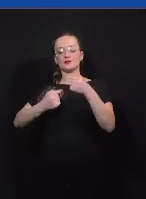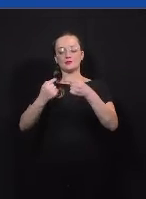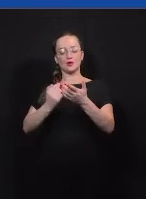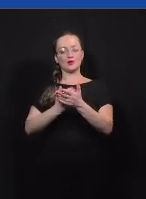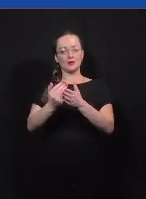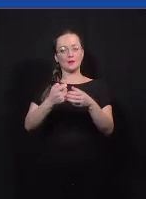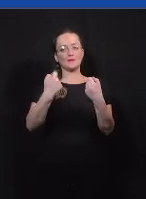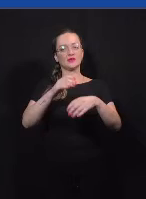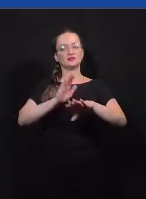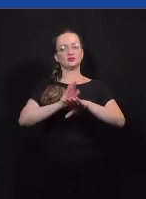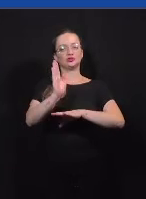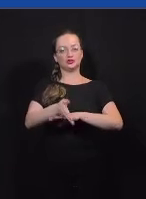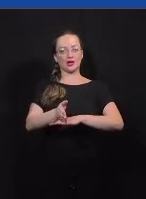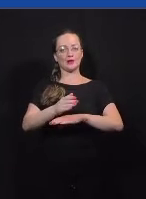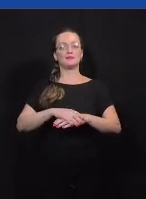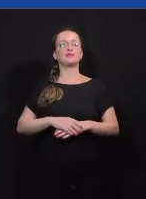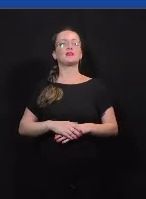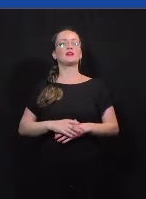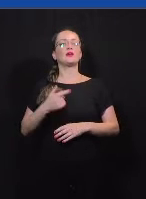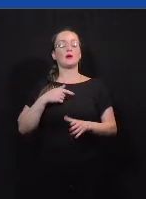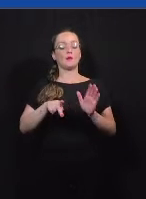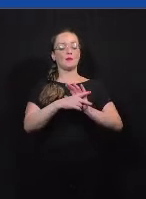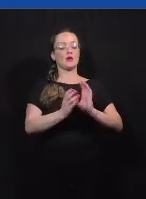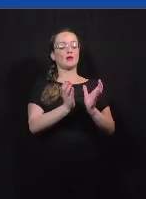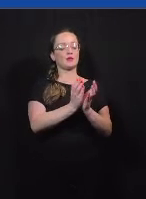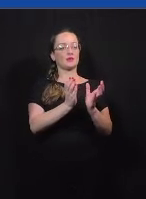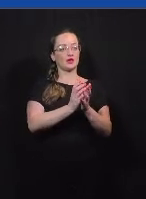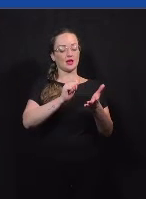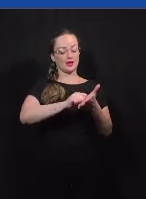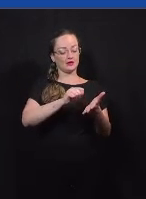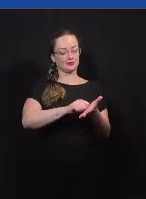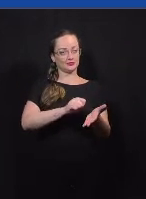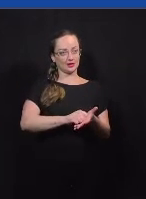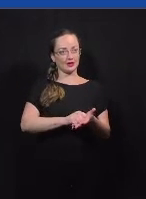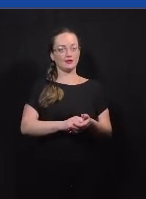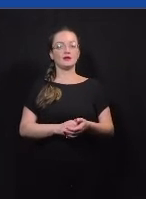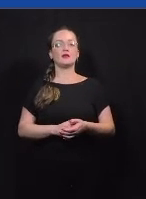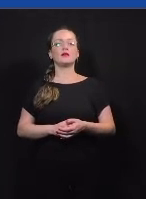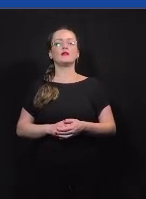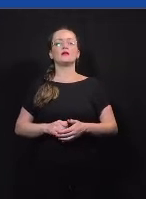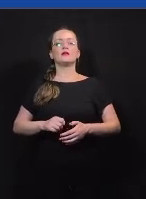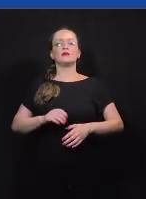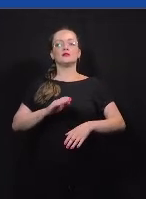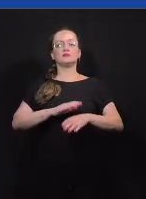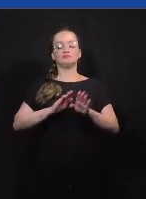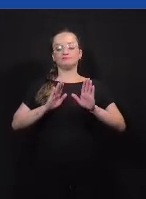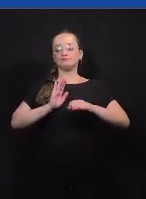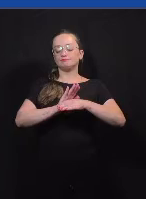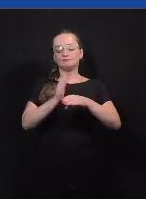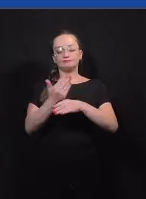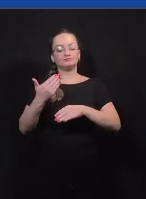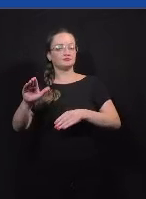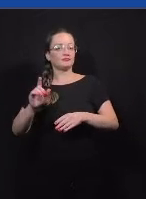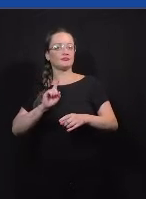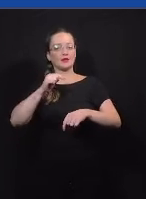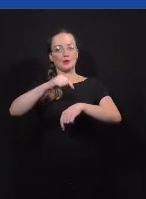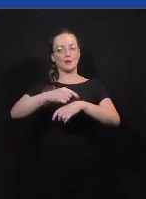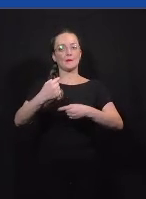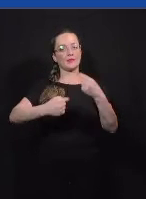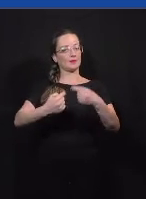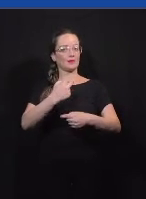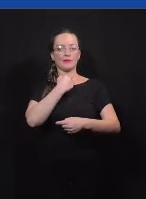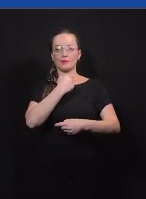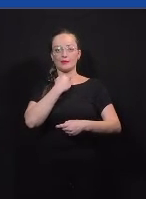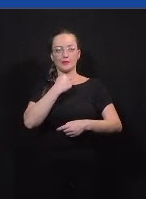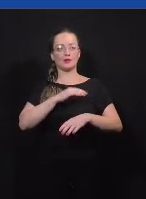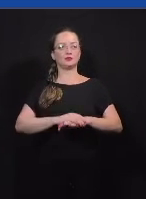iniciado e levadas pela própria equipe, anotadas no papel. Não é permitido nenhum tipo de assistência externa durante o debate. Então, às vezes, quando as